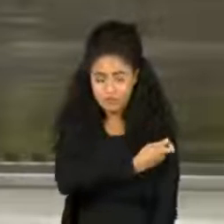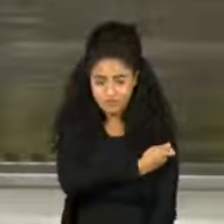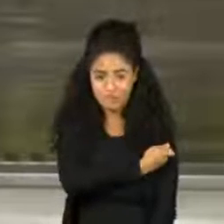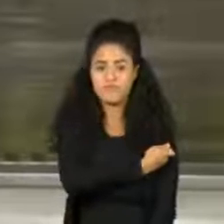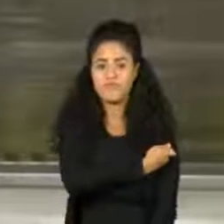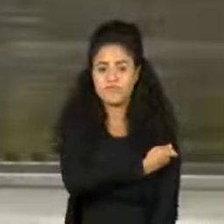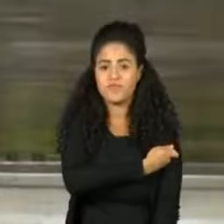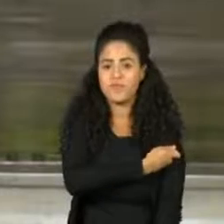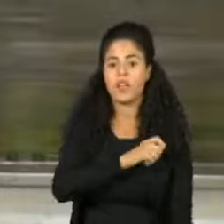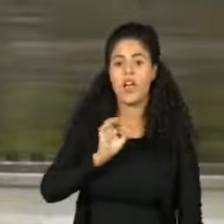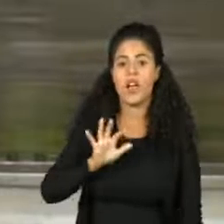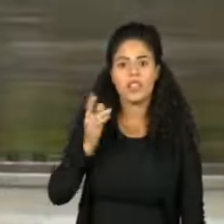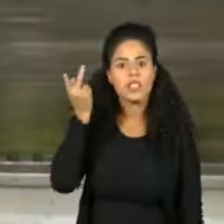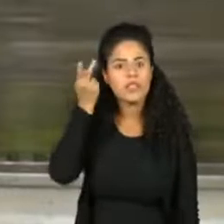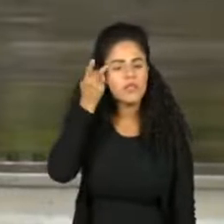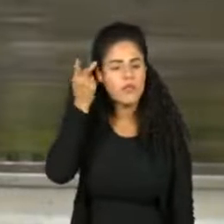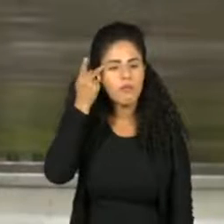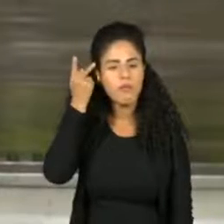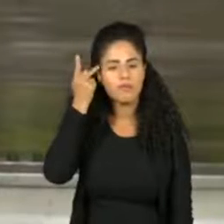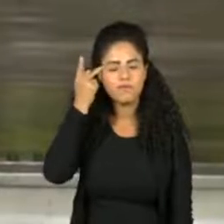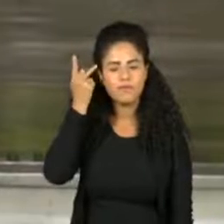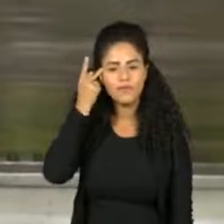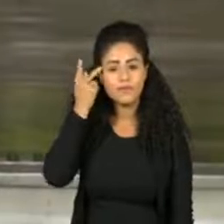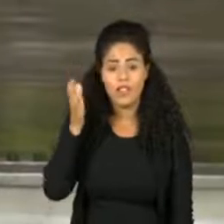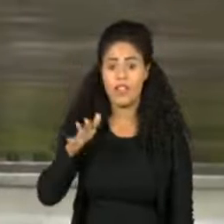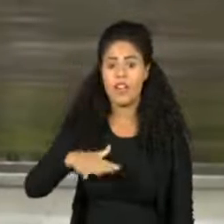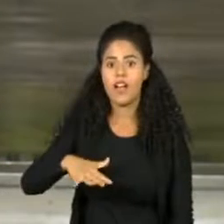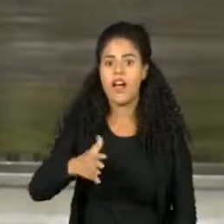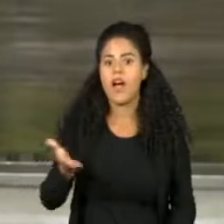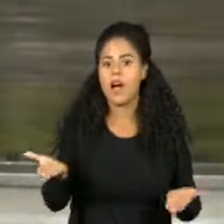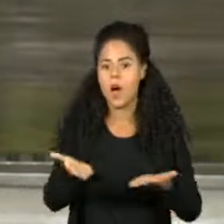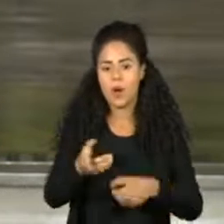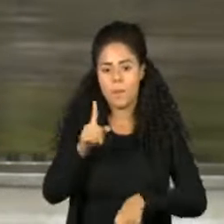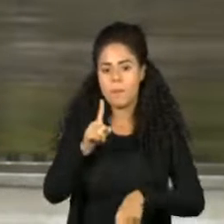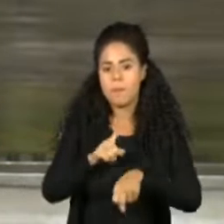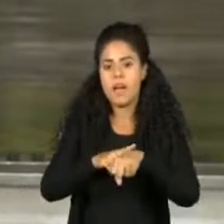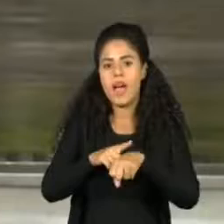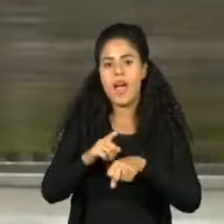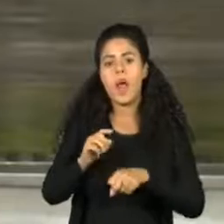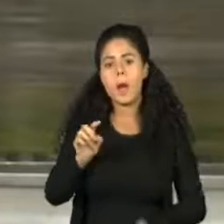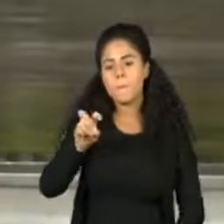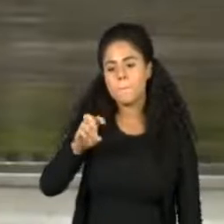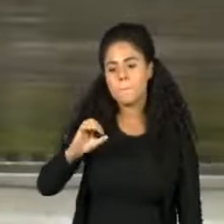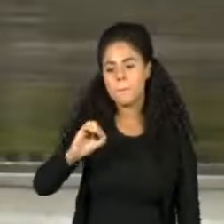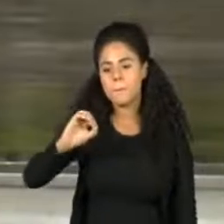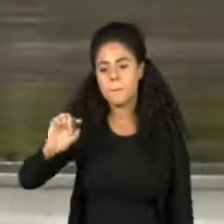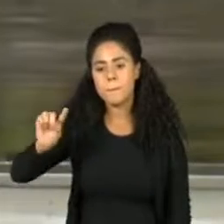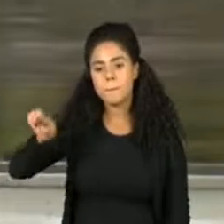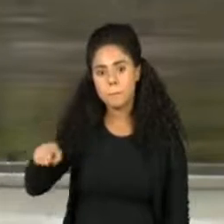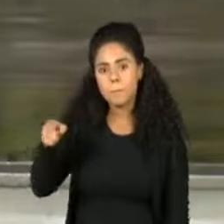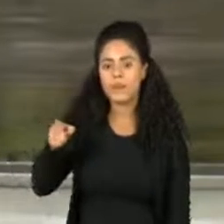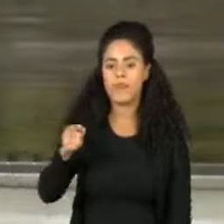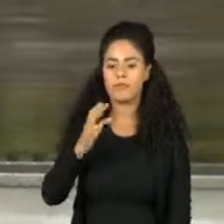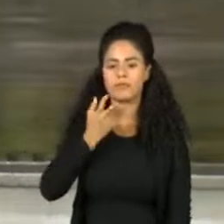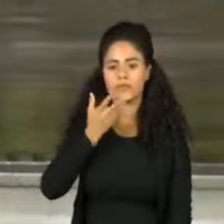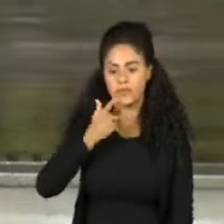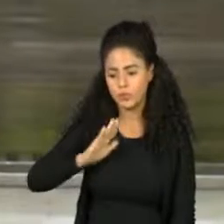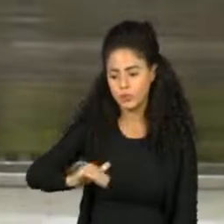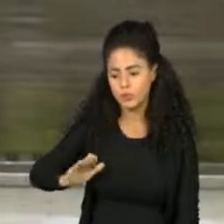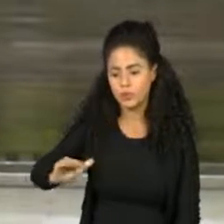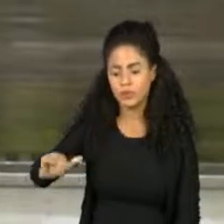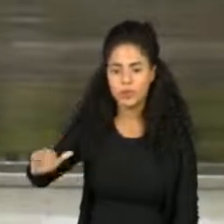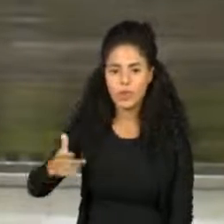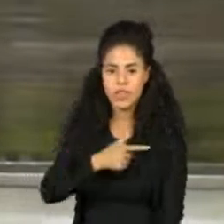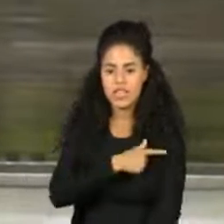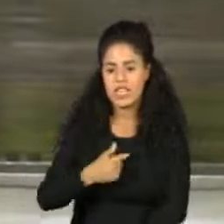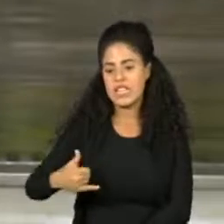São Paulo atingiu agora, na hora do almoço, meio milhão de crianças vacinadas em São Paulo na faixa